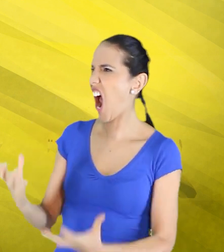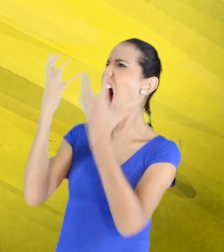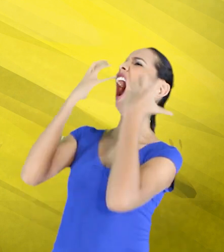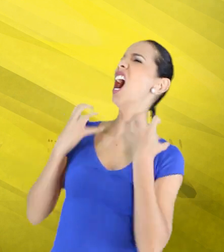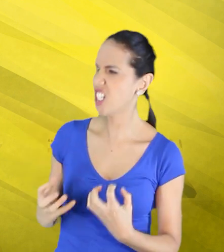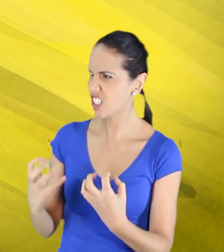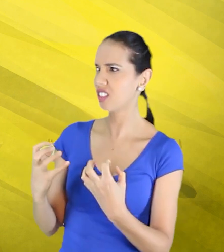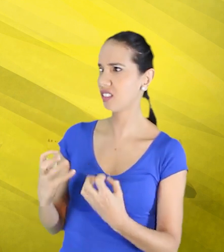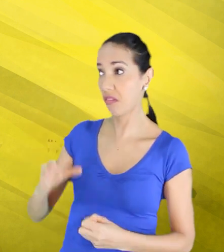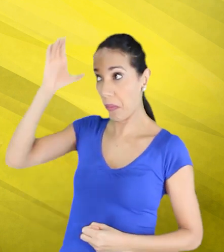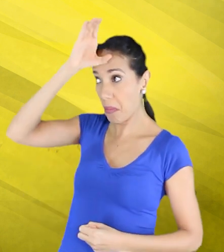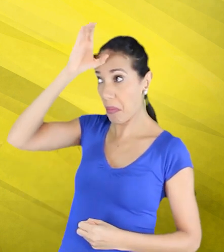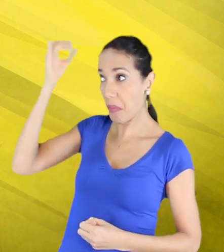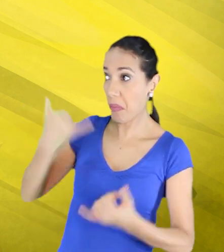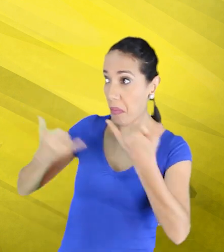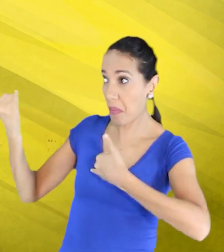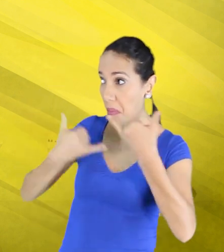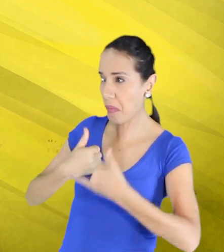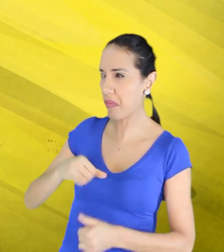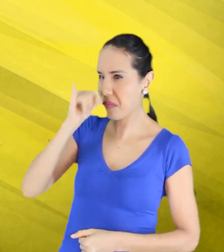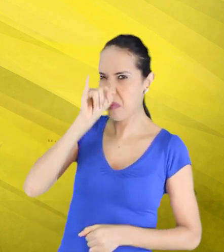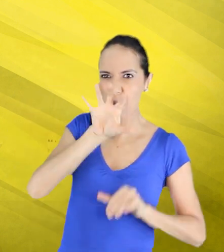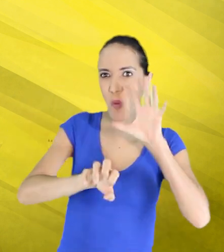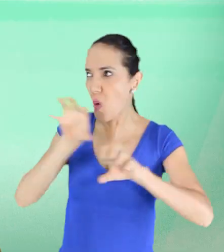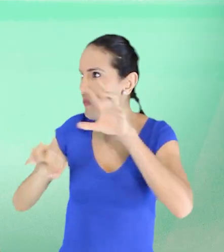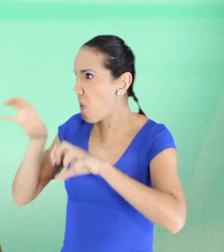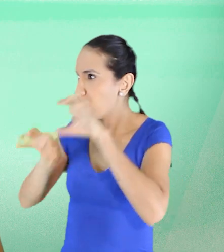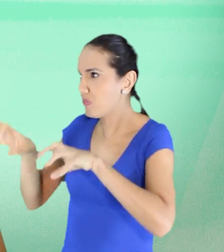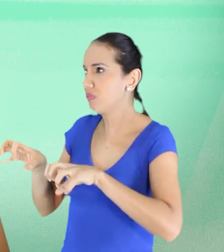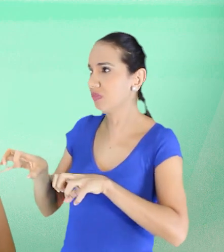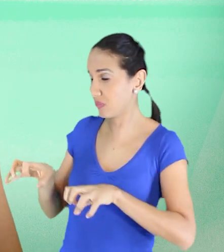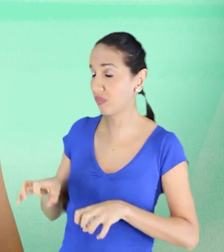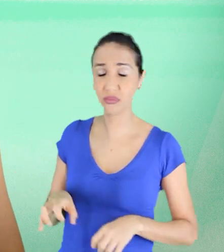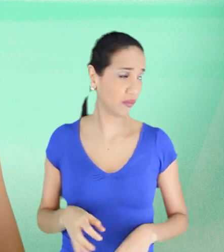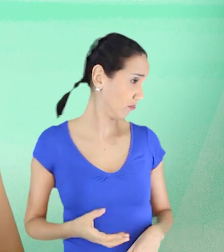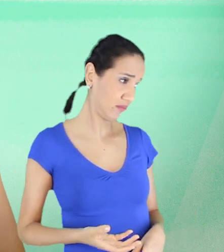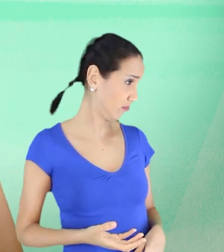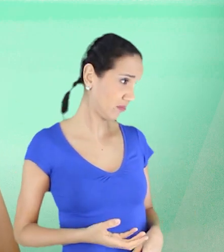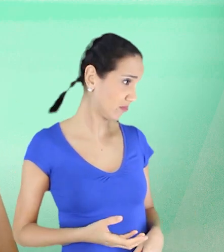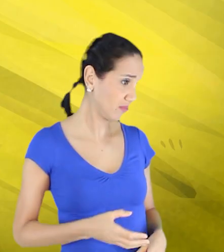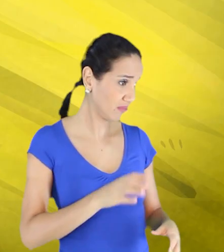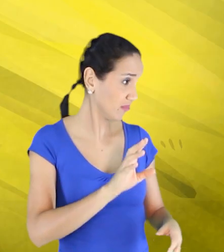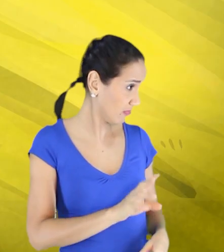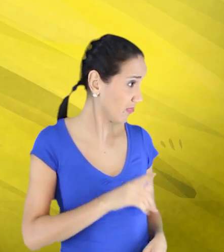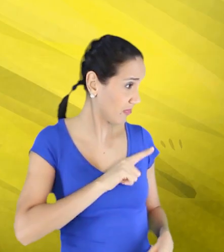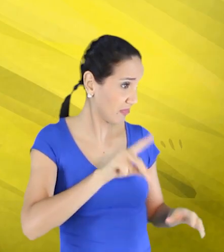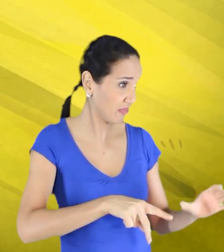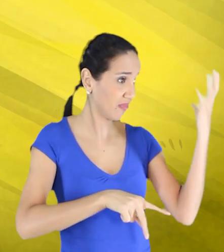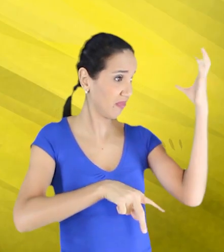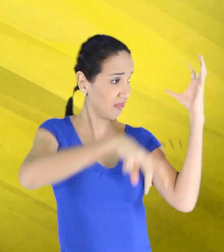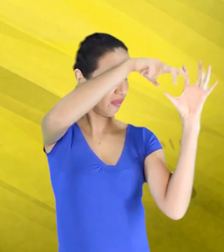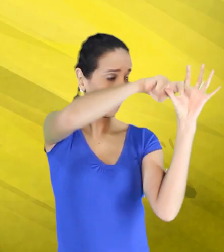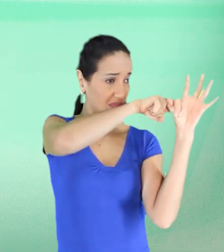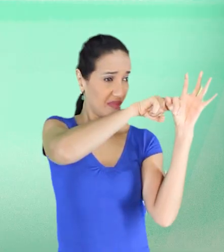me comer! Tia Anastácia diz que Rabicó devora tudo que vê! Neste caso, penduro você na árvore! E se alguma vez